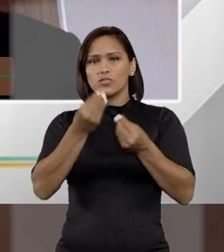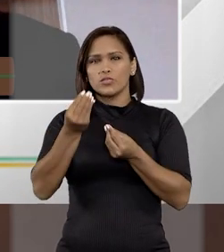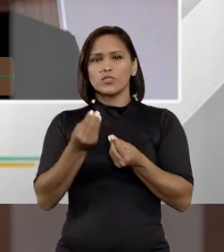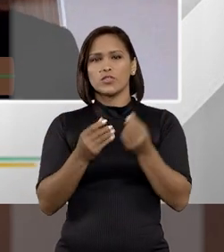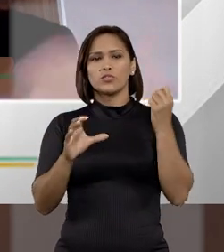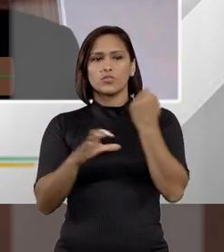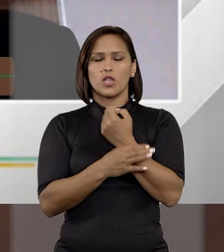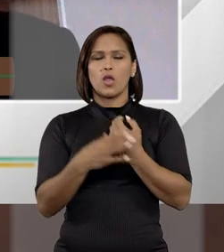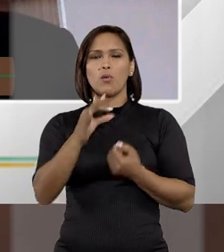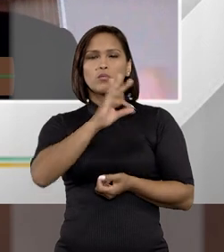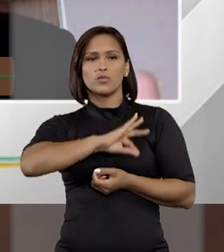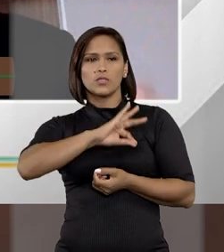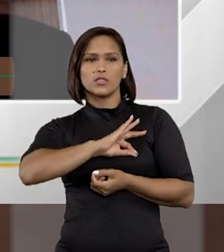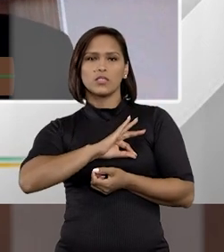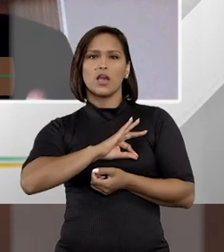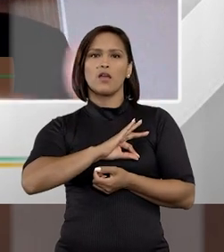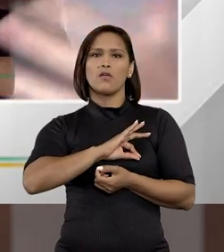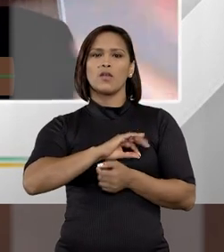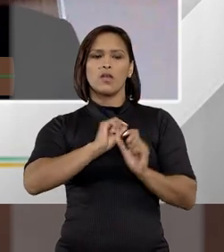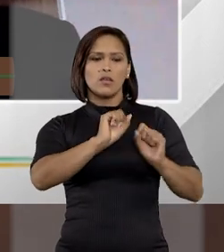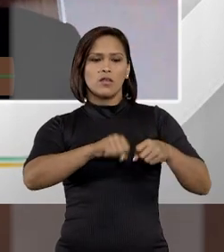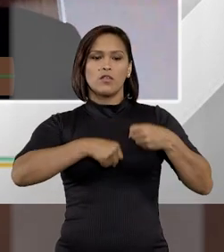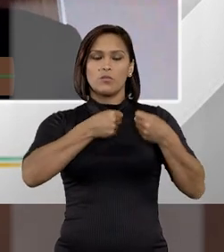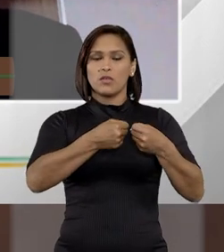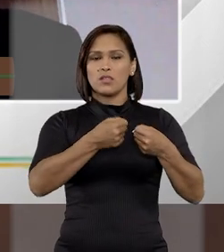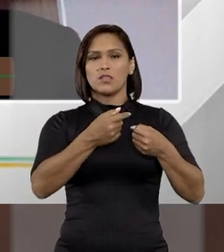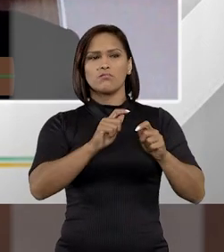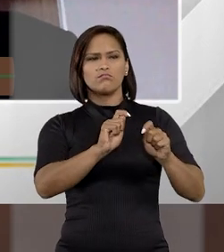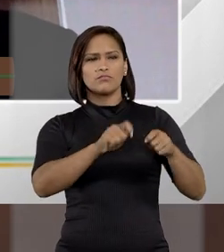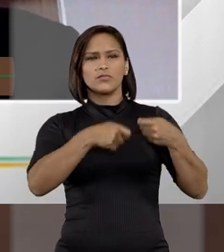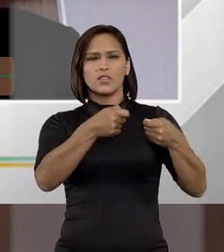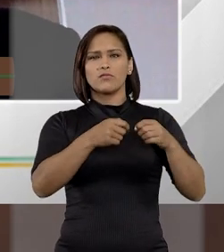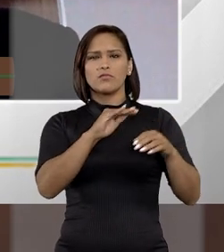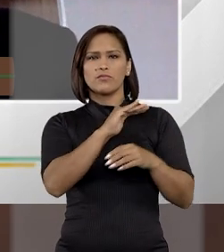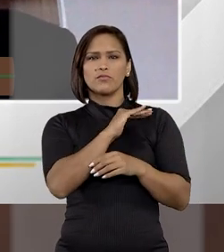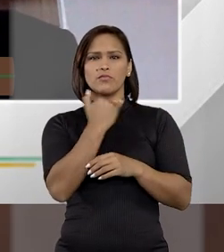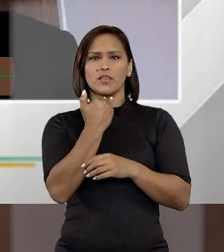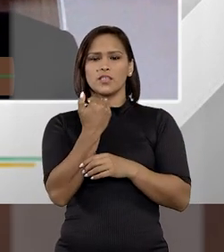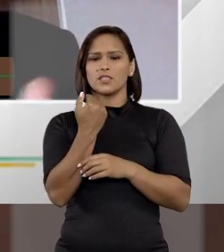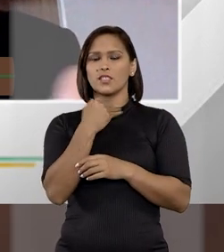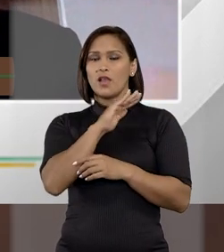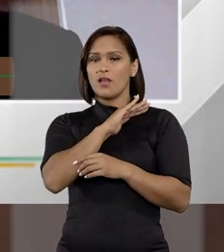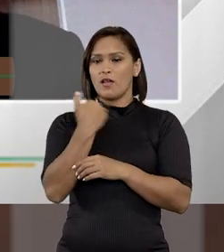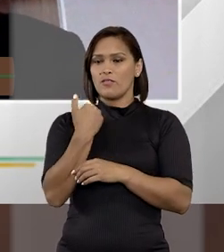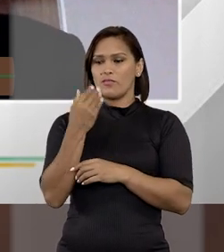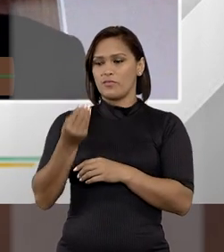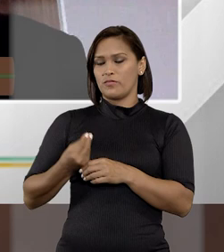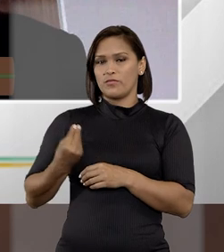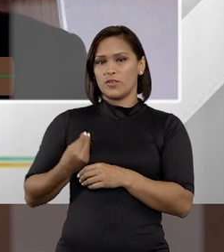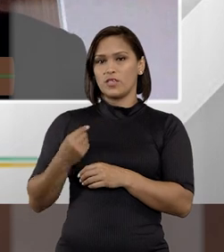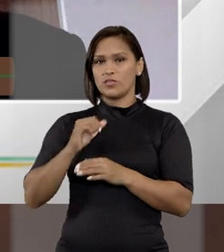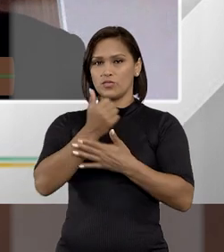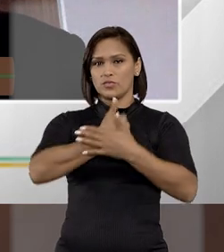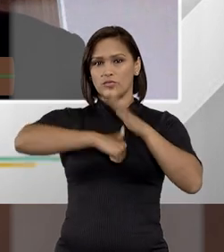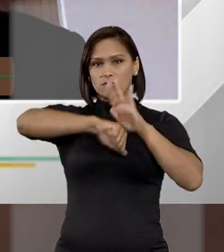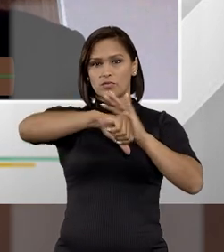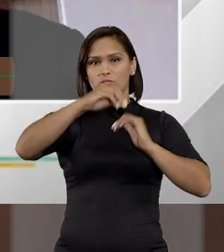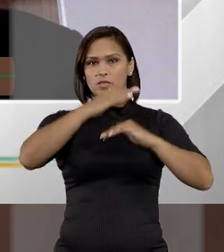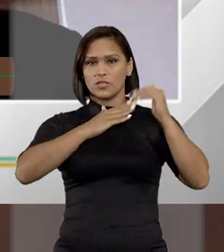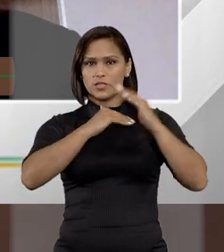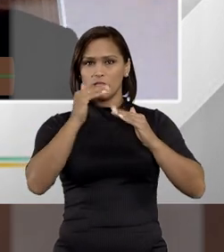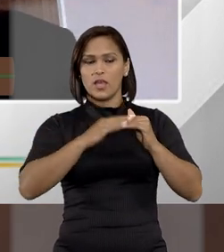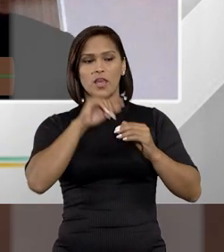agente de segurança pública, um policial, numa legítima defesa, ele acaba ceifando a vida de um criminoso,